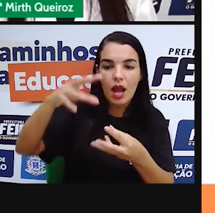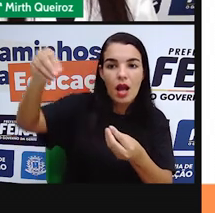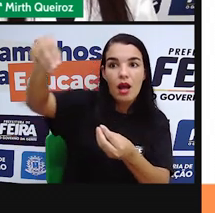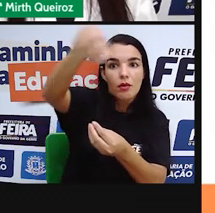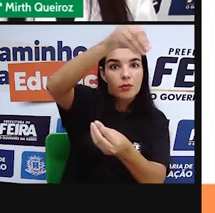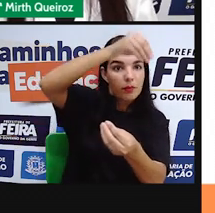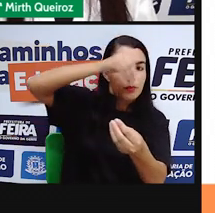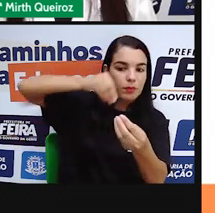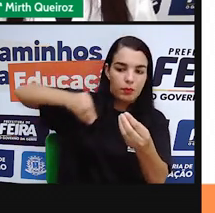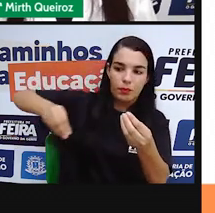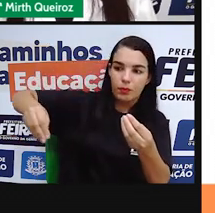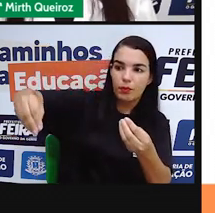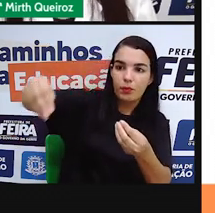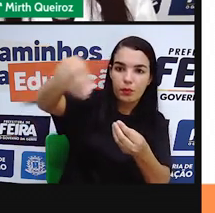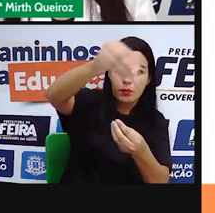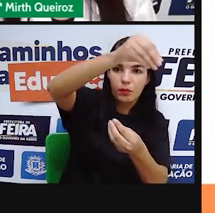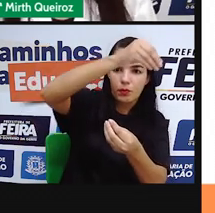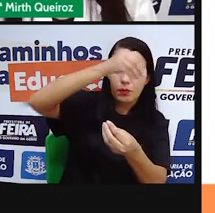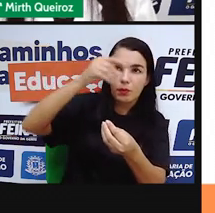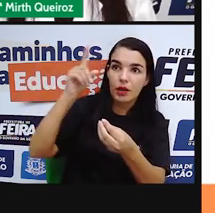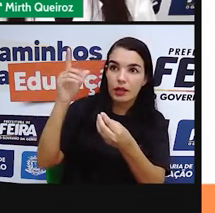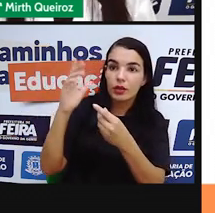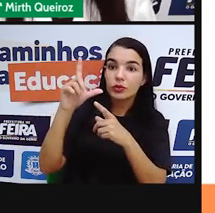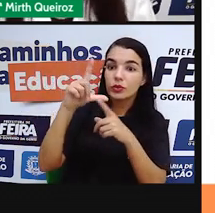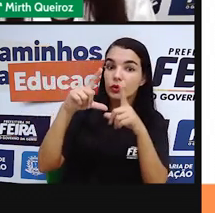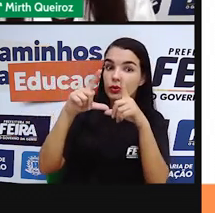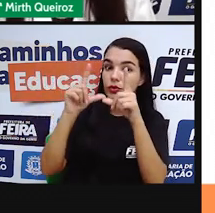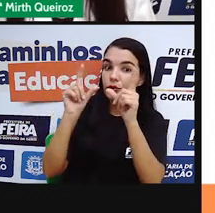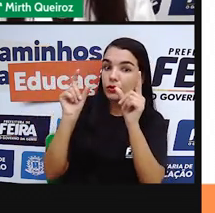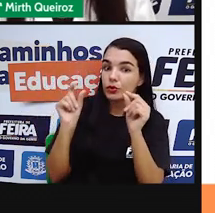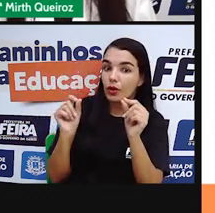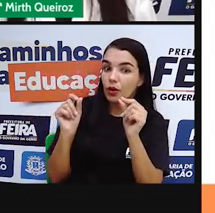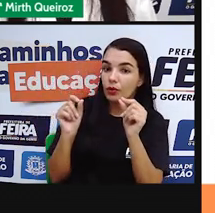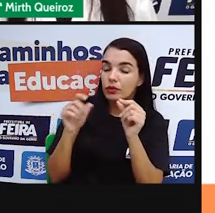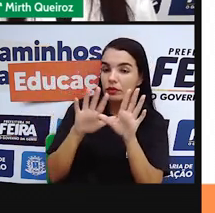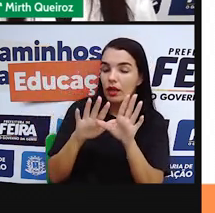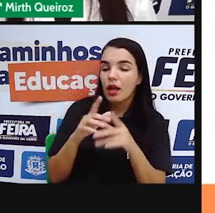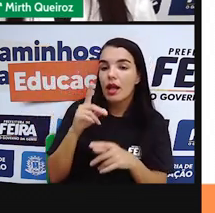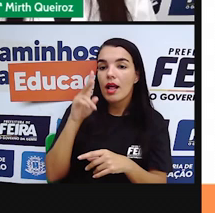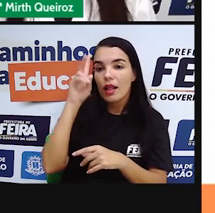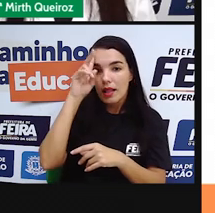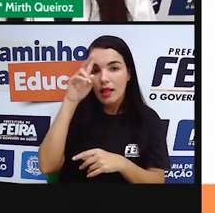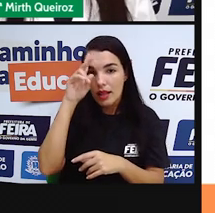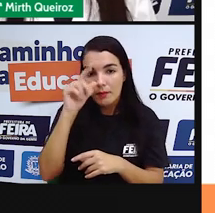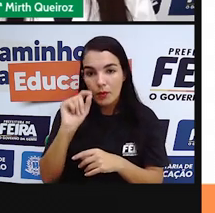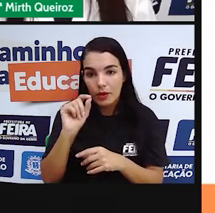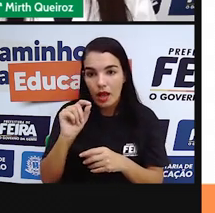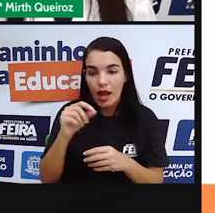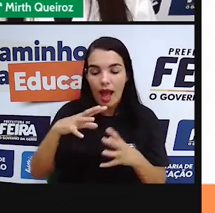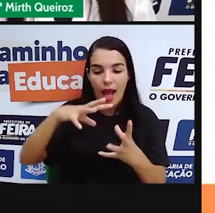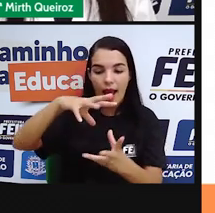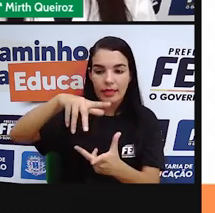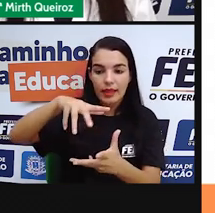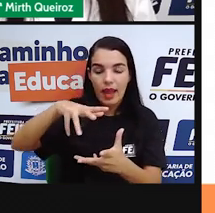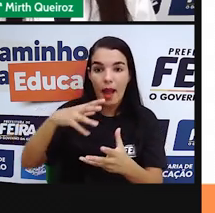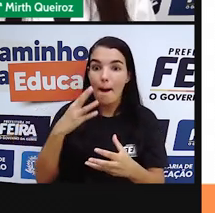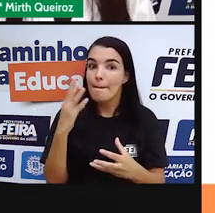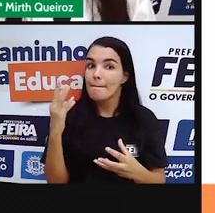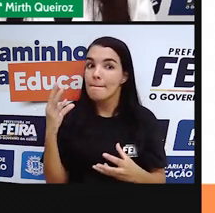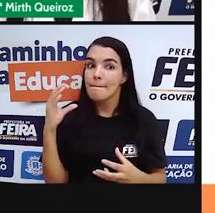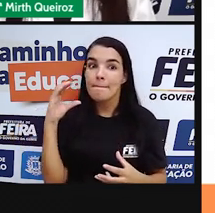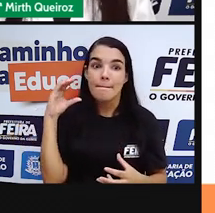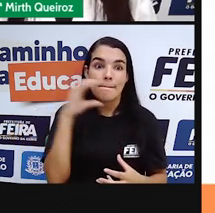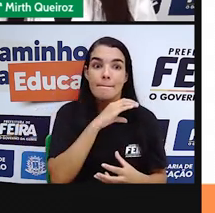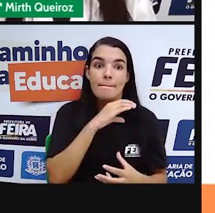tão rápido assim? Ela gira muito, muito rápido. Nós não sentimos esse movimento da Terra